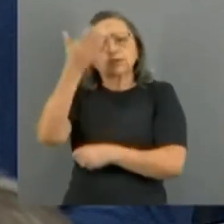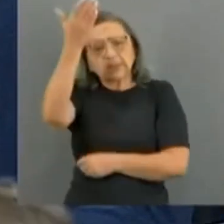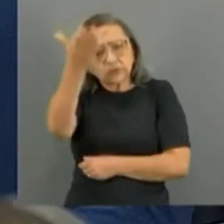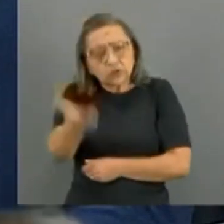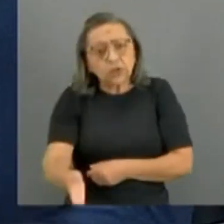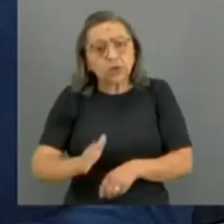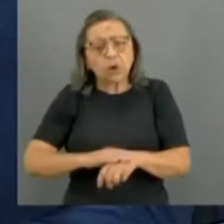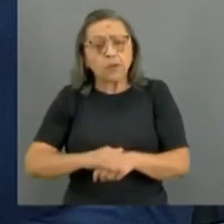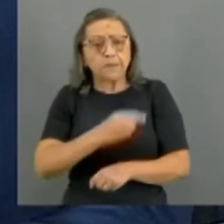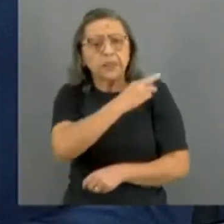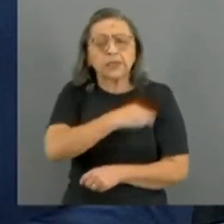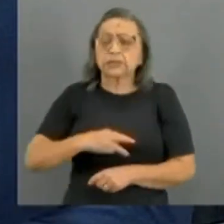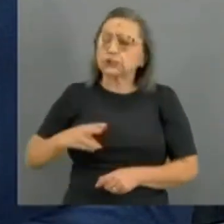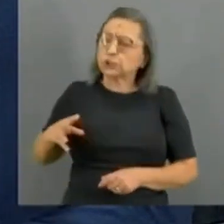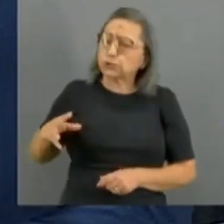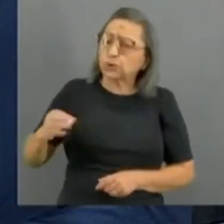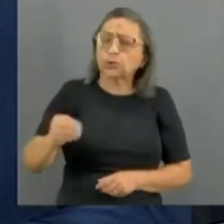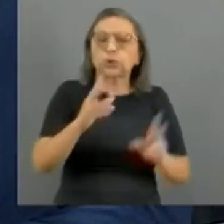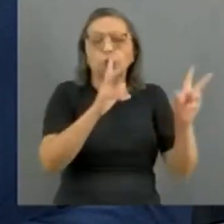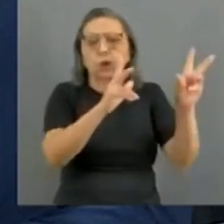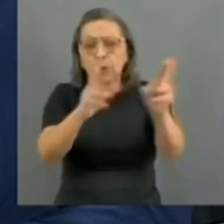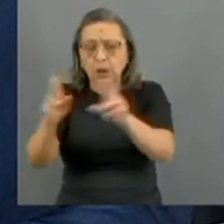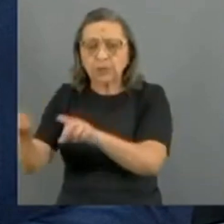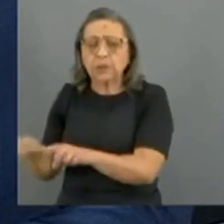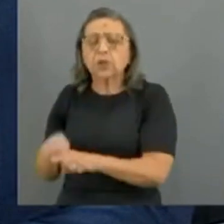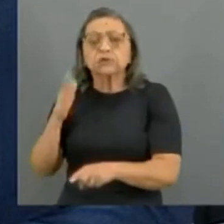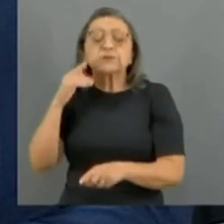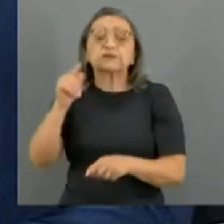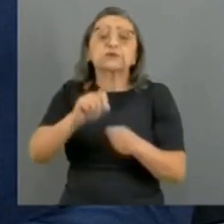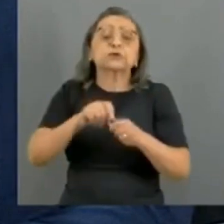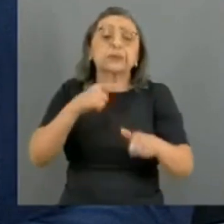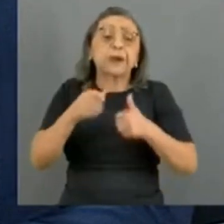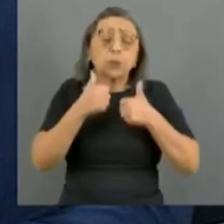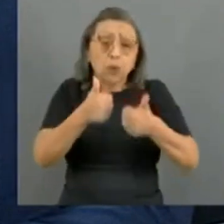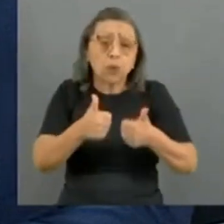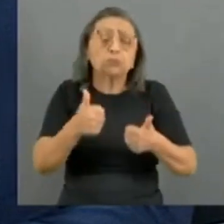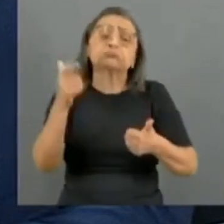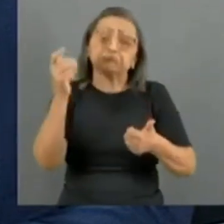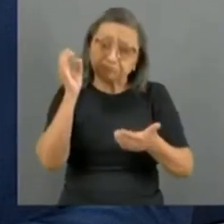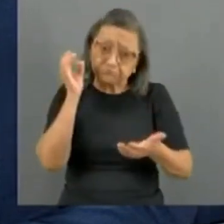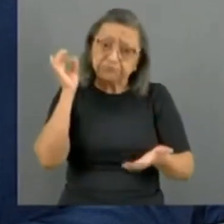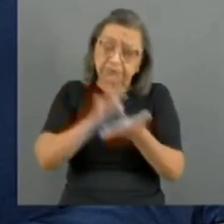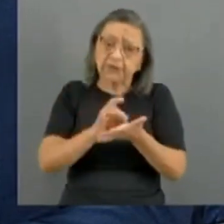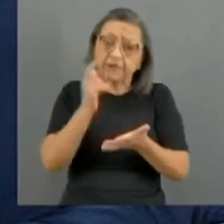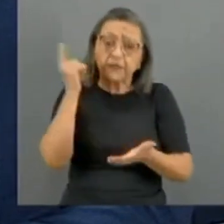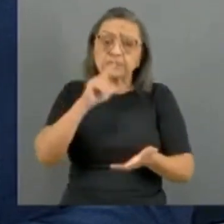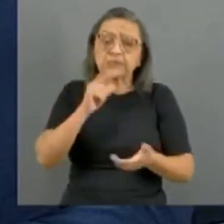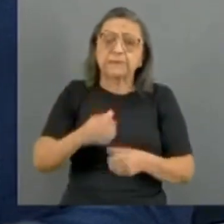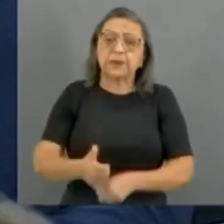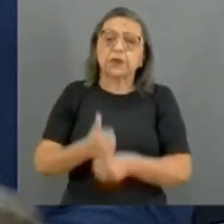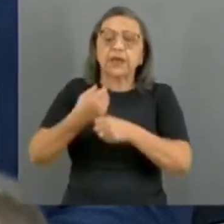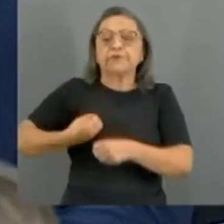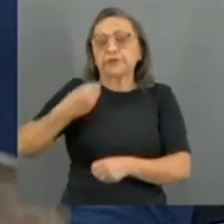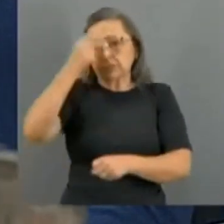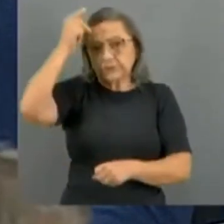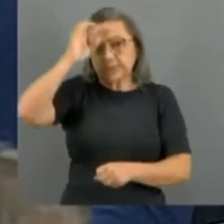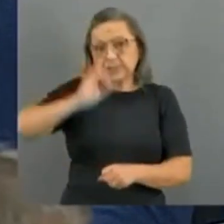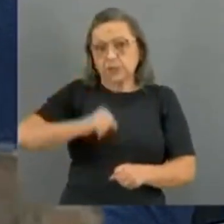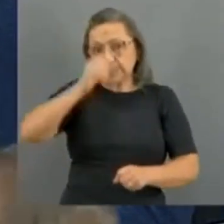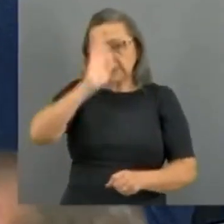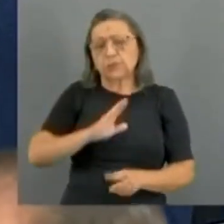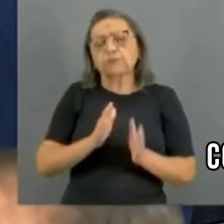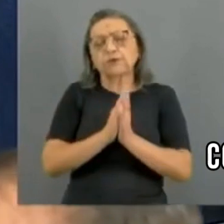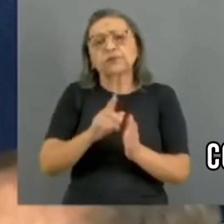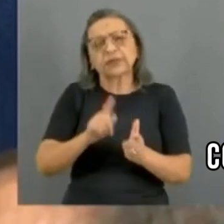ministro aqui, de todos os ministros, porque eu sei que se vocês fazerem os melhores, vai chegar onde realmente precisa, no cidadão brasileiro. Então, que só pudesse depois me atender,